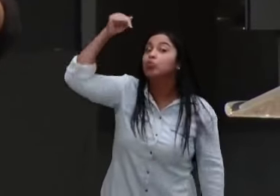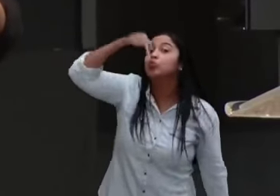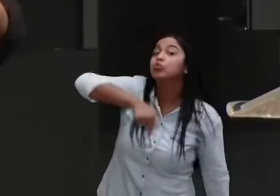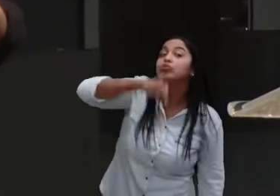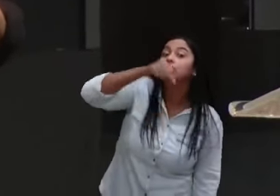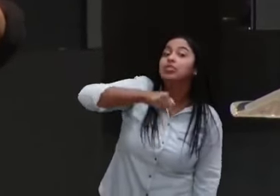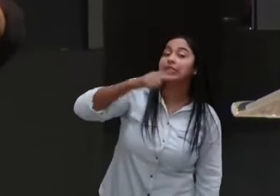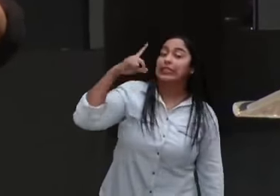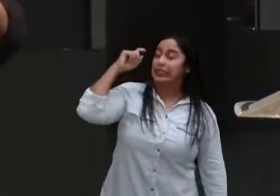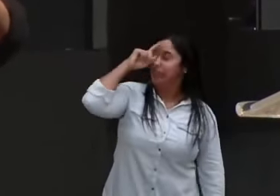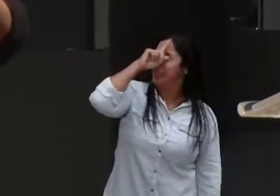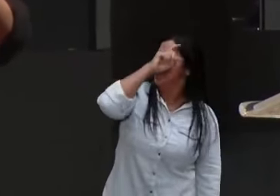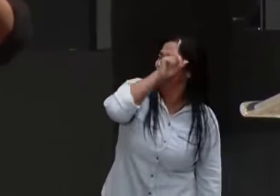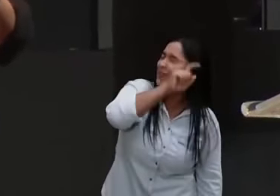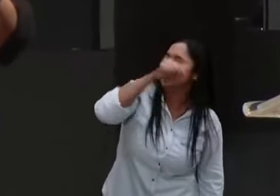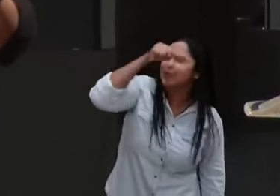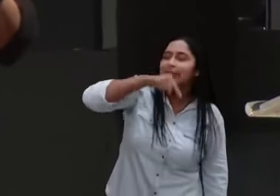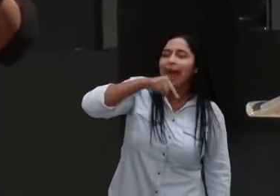perto de você,